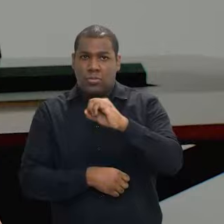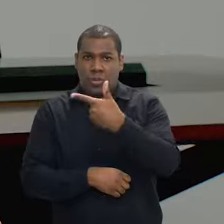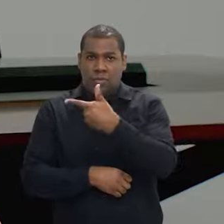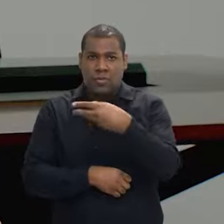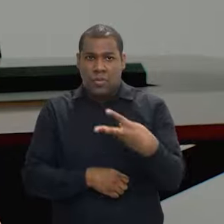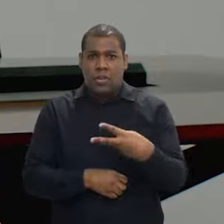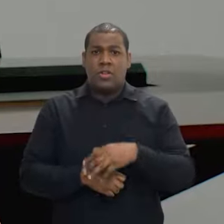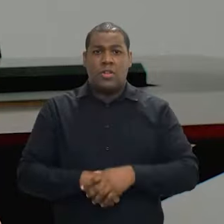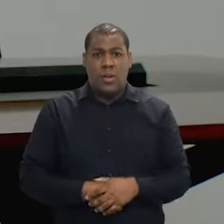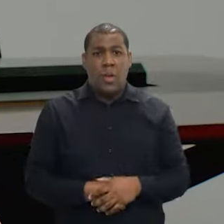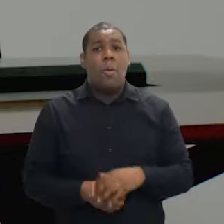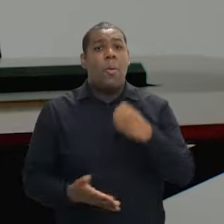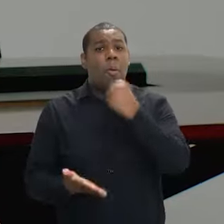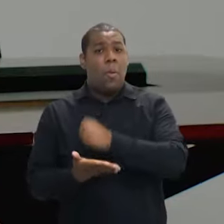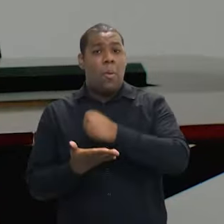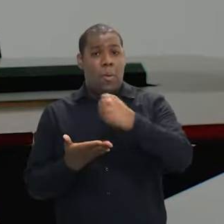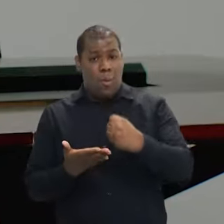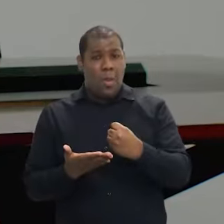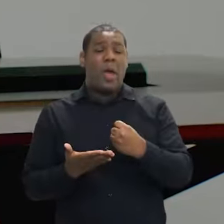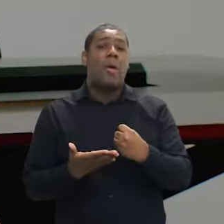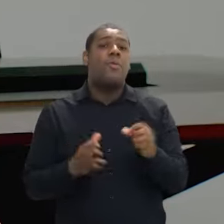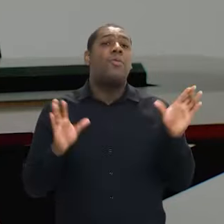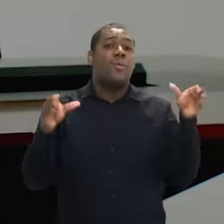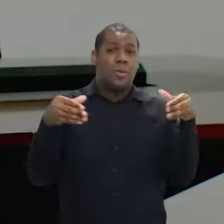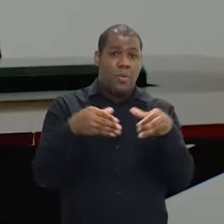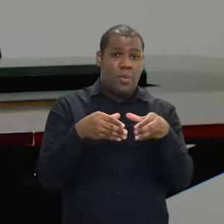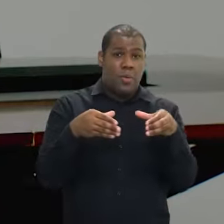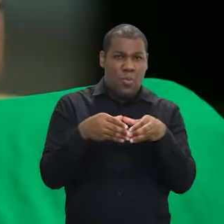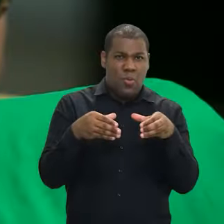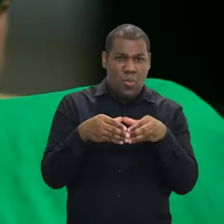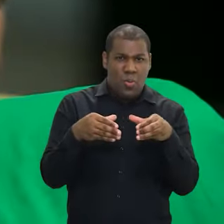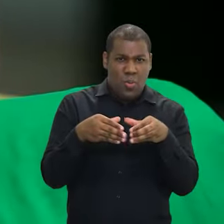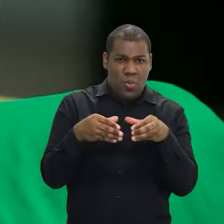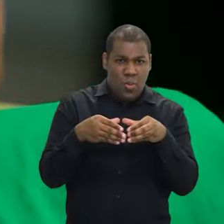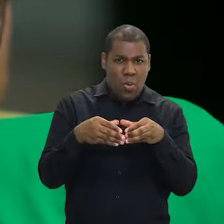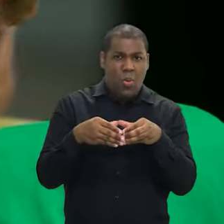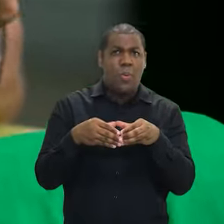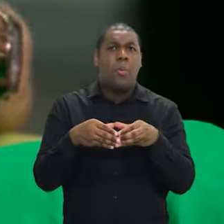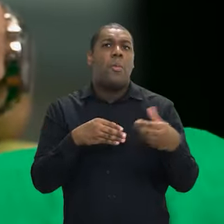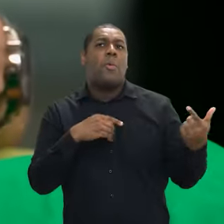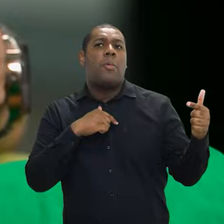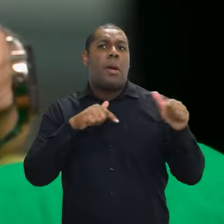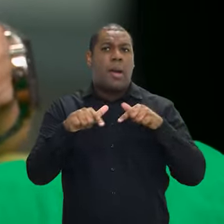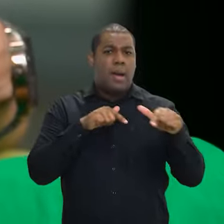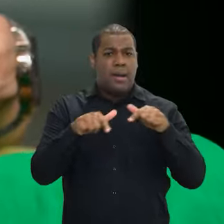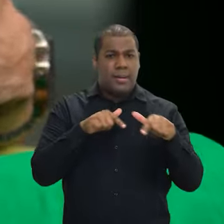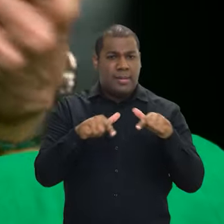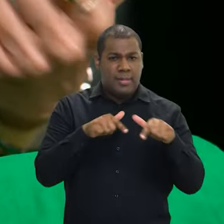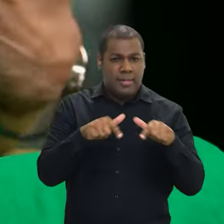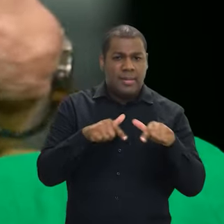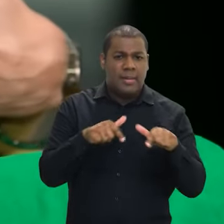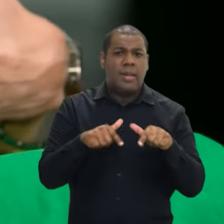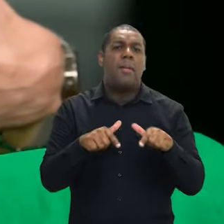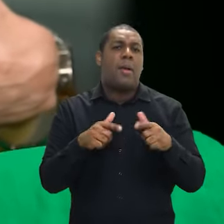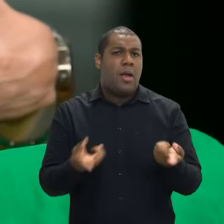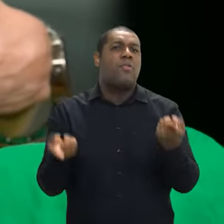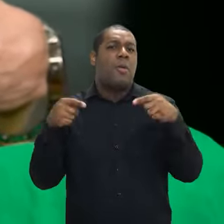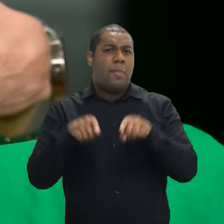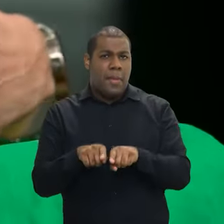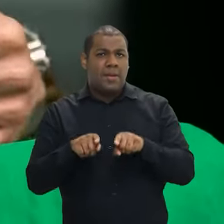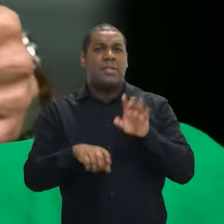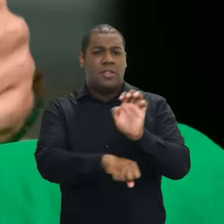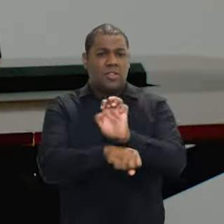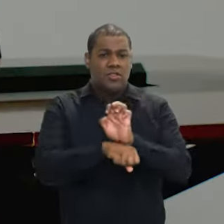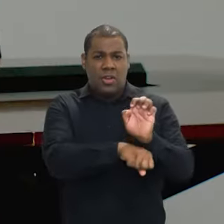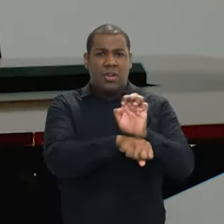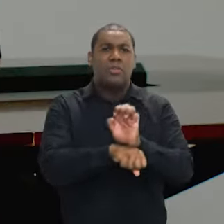contratamos uma consultoria especializada para ajudar a gente a reformular as pactuações que já tinham sido feitas com